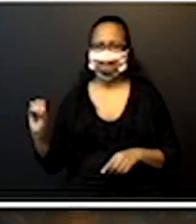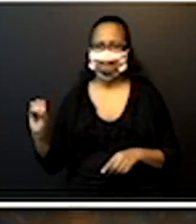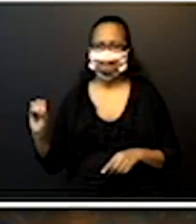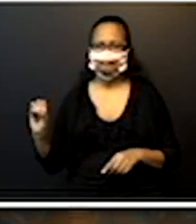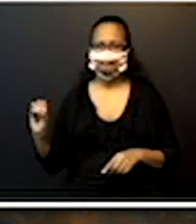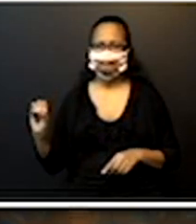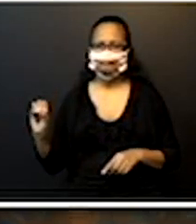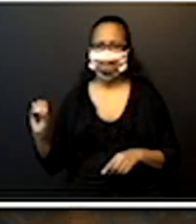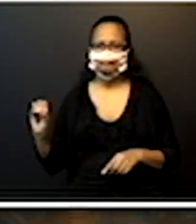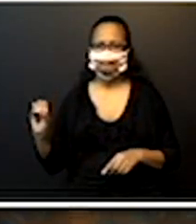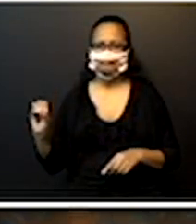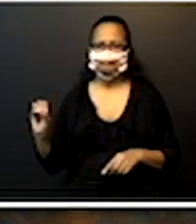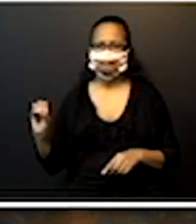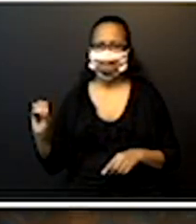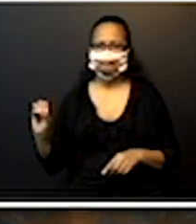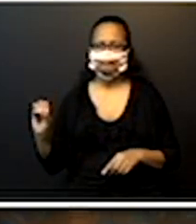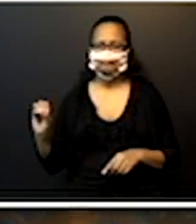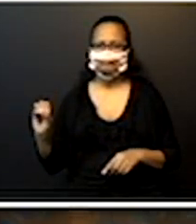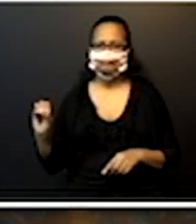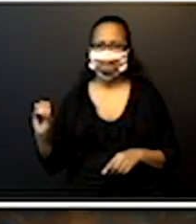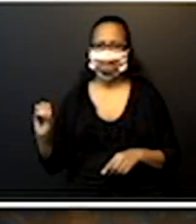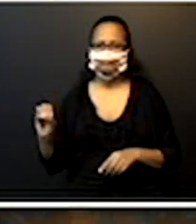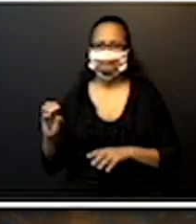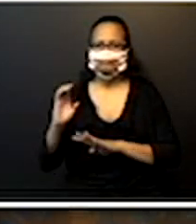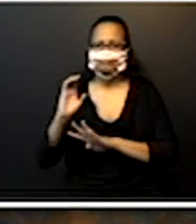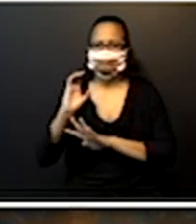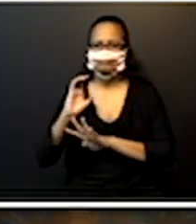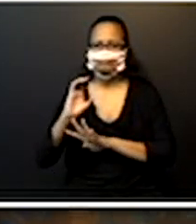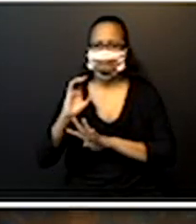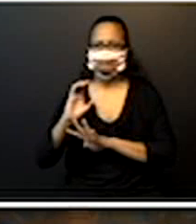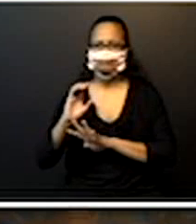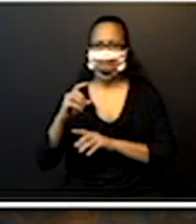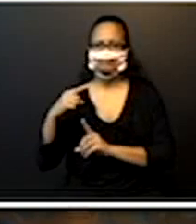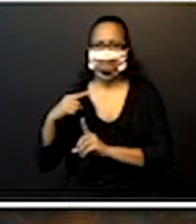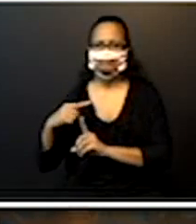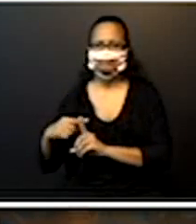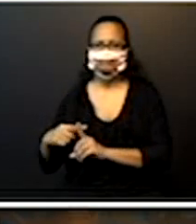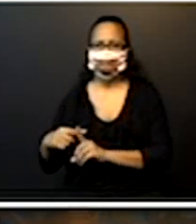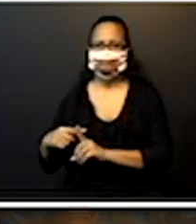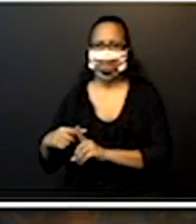Opa, vou mudar de ordem, ó. Vou sair da centena. Mais